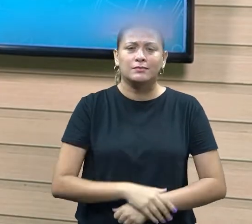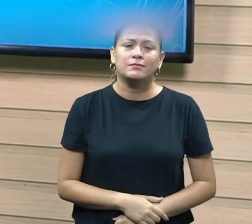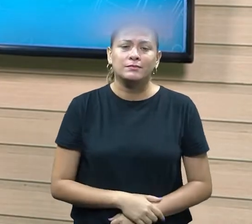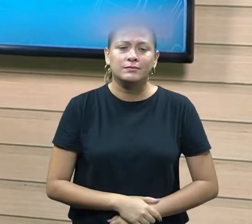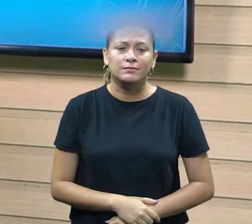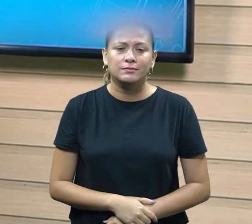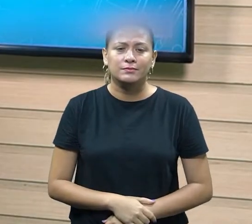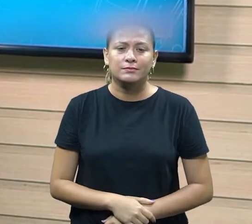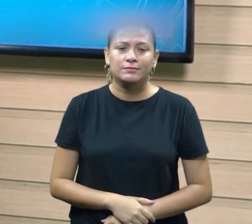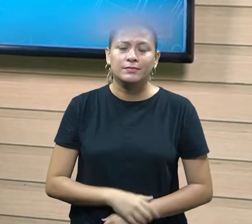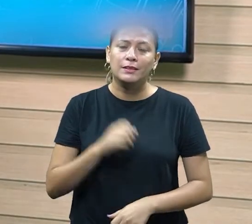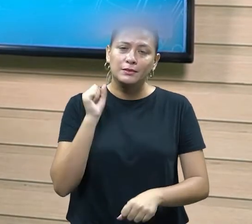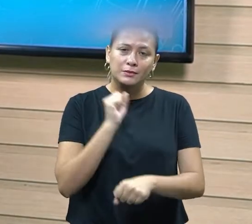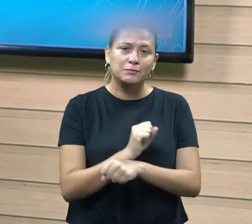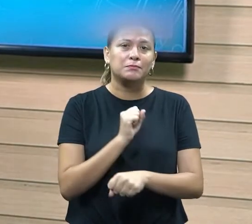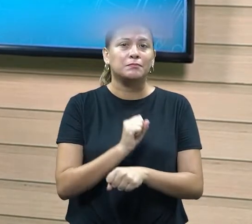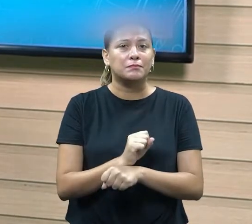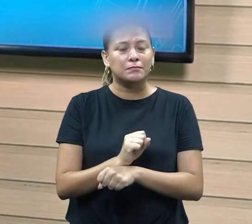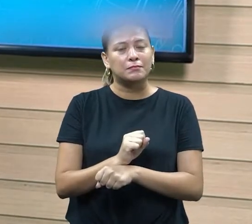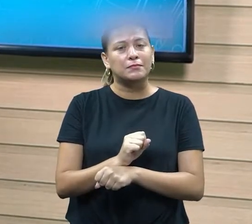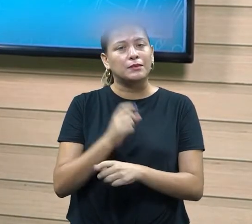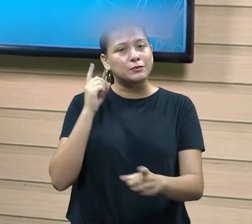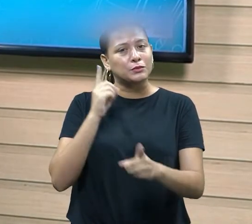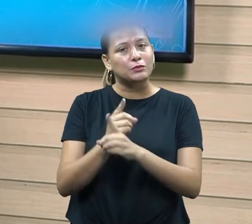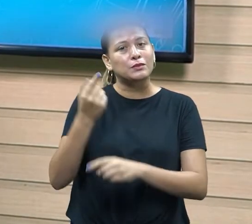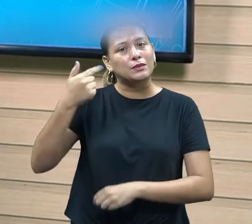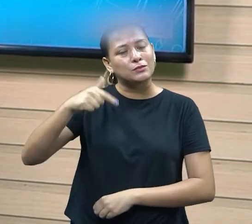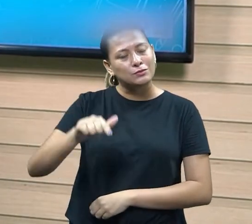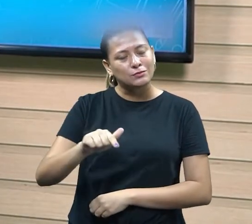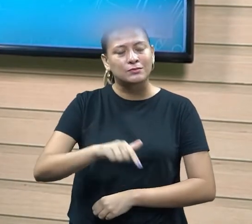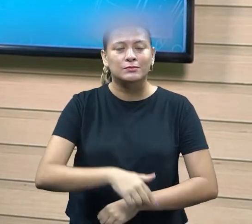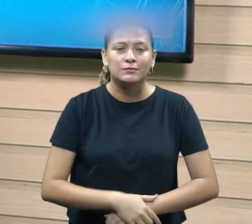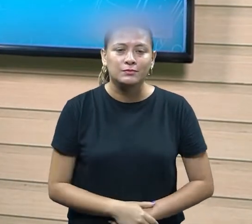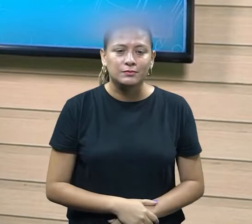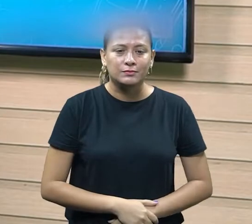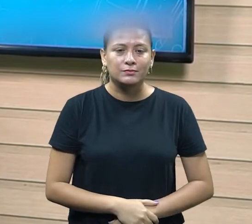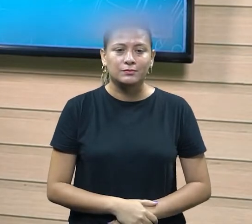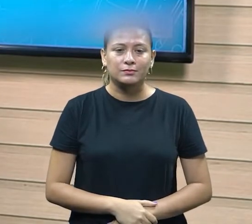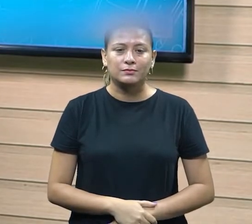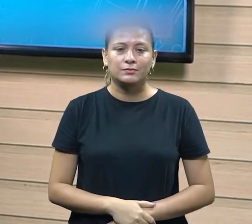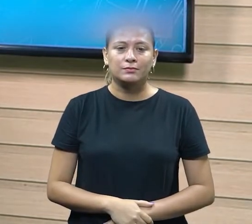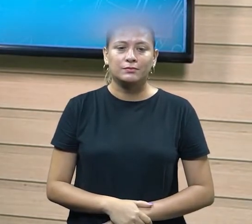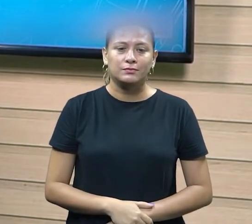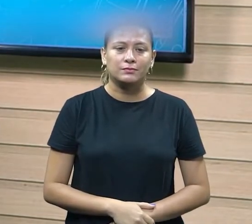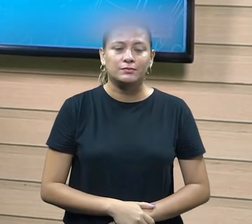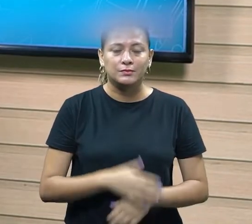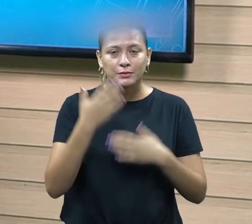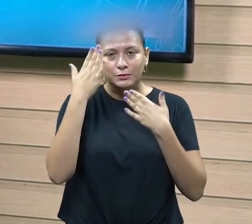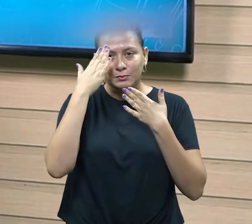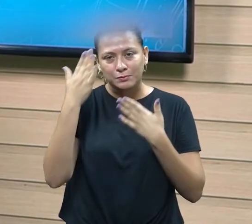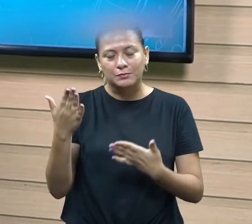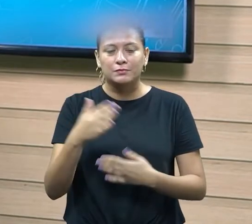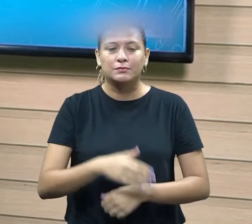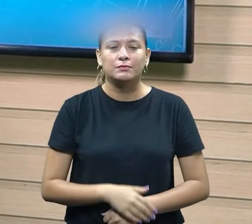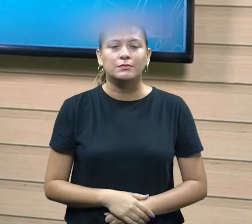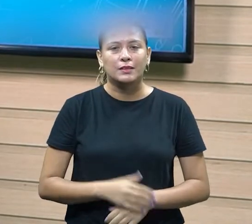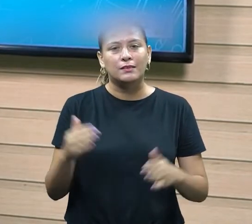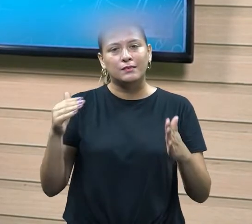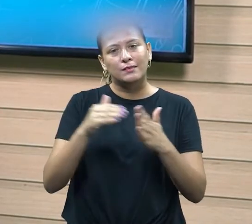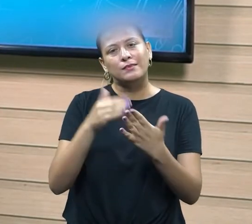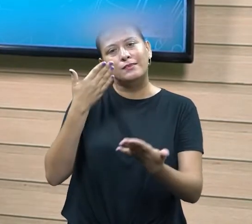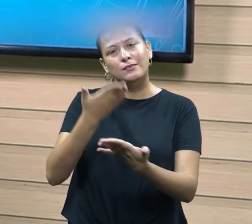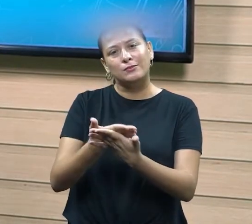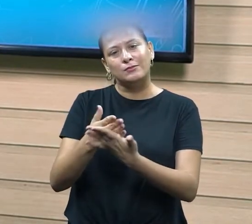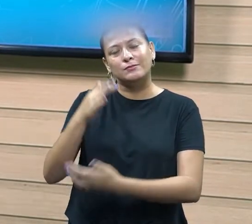encontros e novamente vamos enriquecer essa jornada com conhecimento agradeço e até a próxima